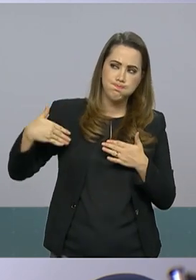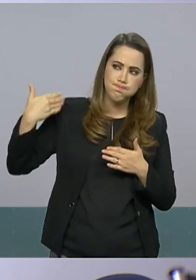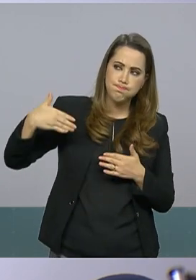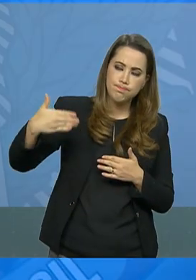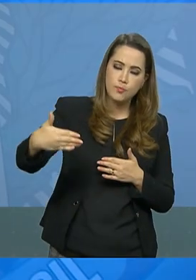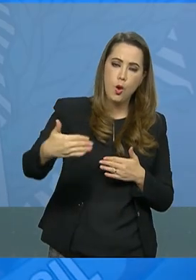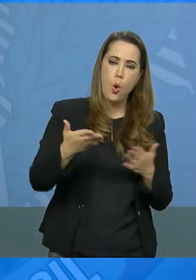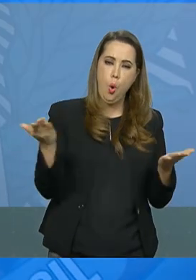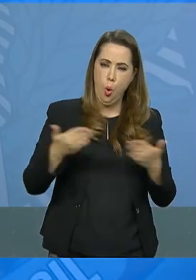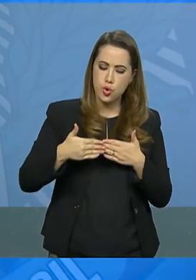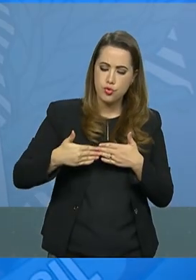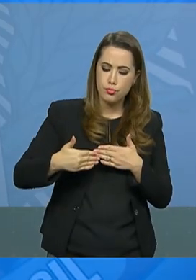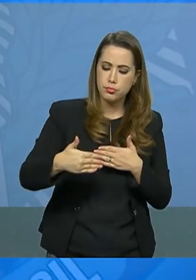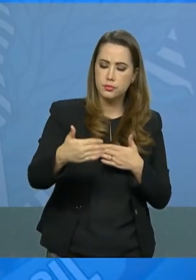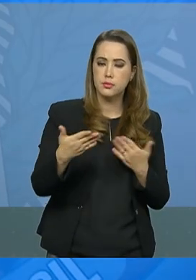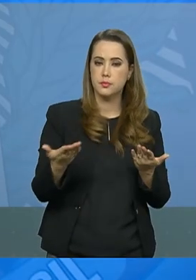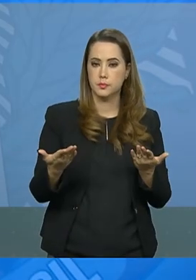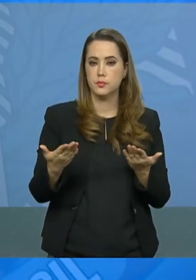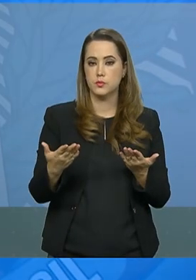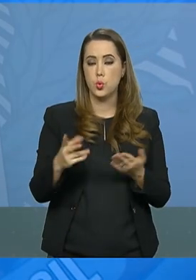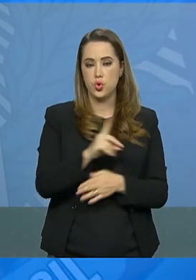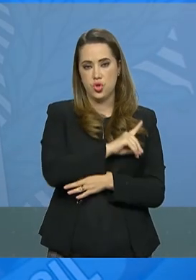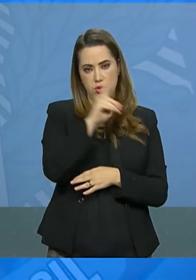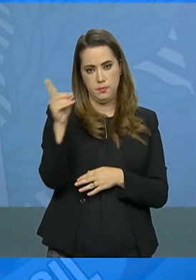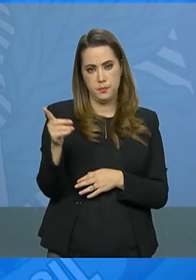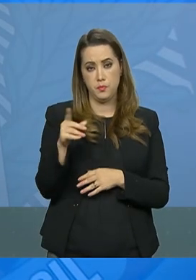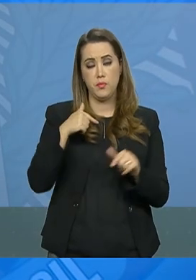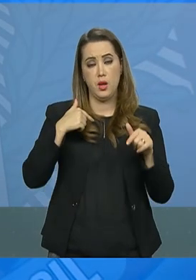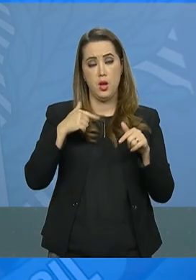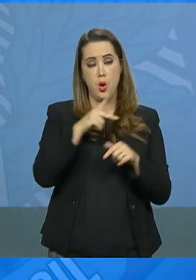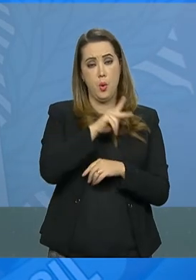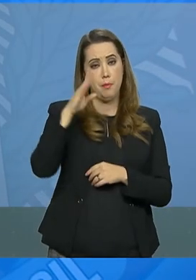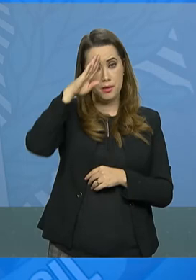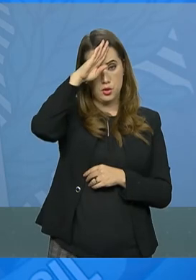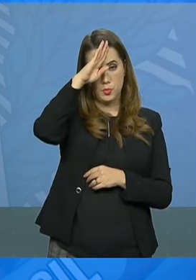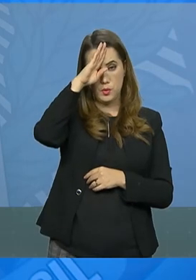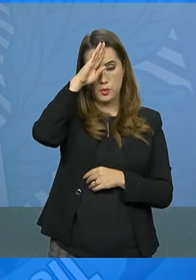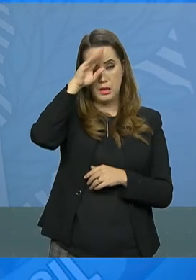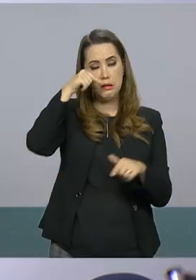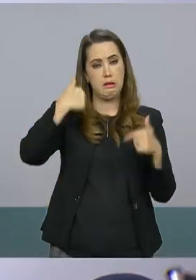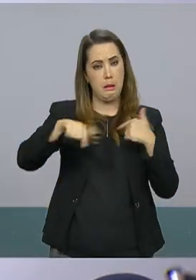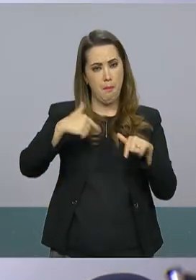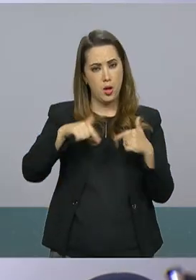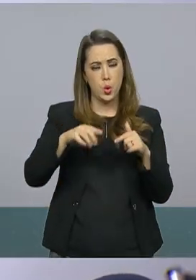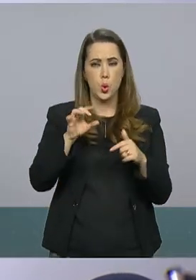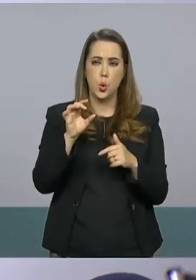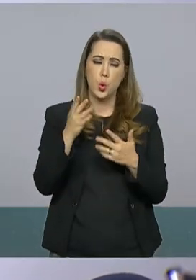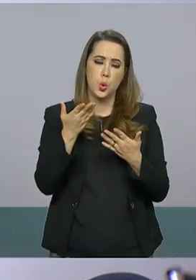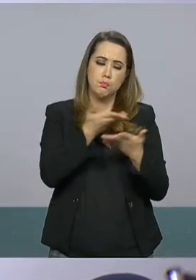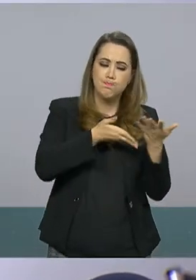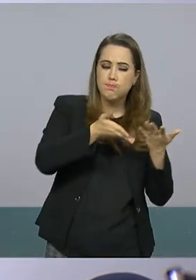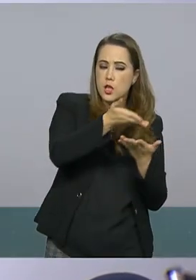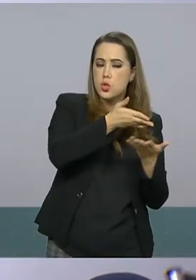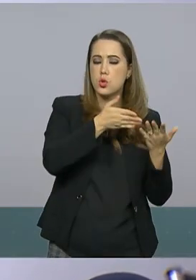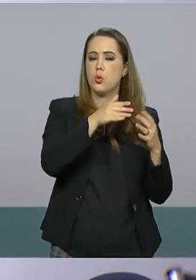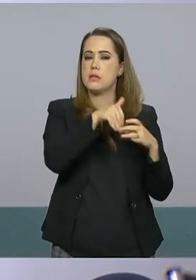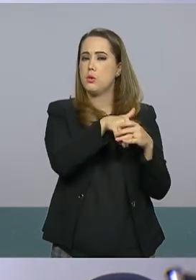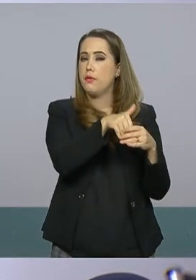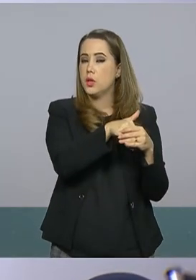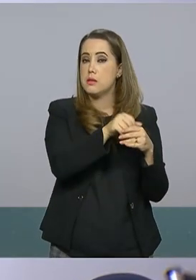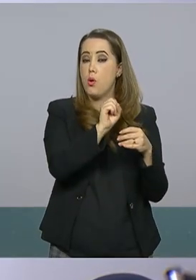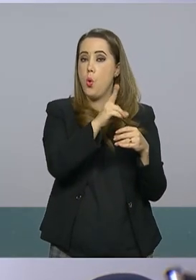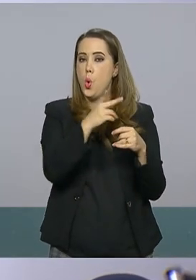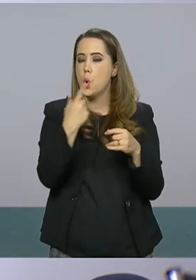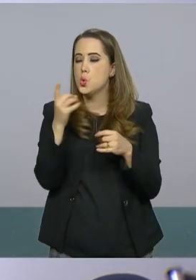Senado, o presidente atuou diretamente na articulação ou se ele ficou só na agenda? Como que foi essa rotina